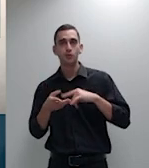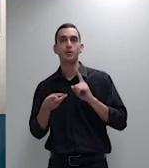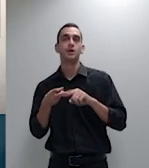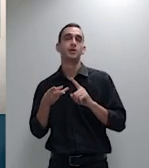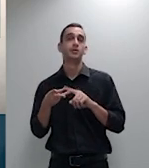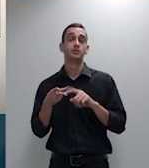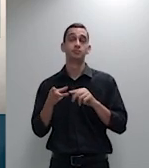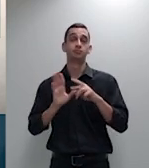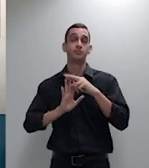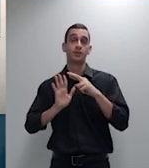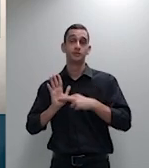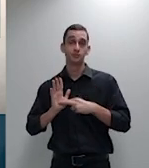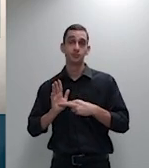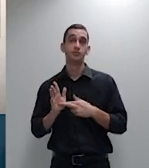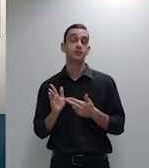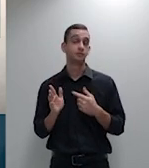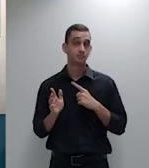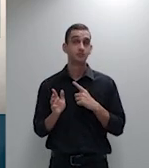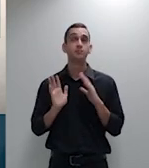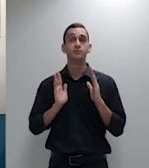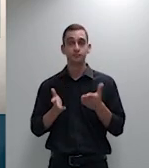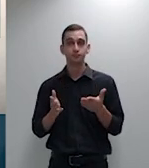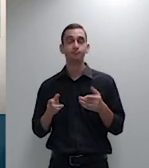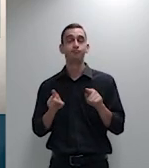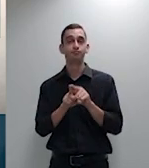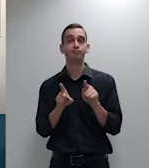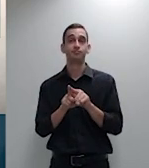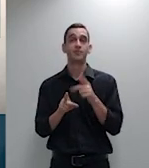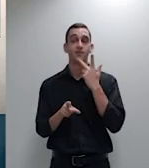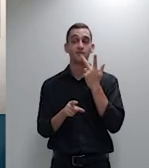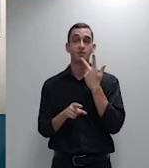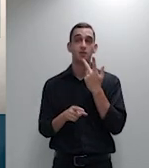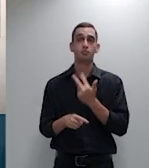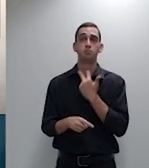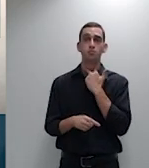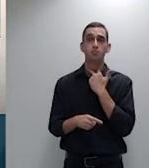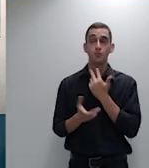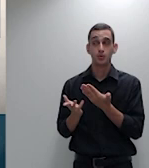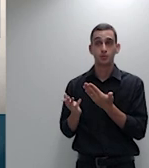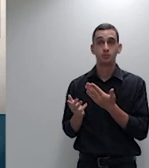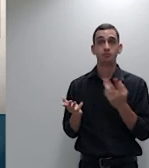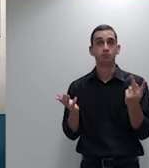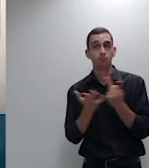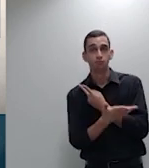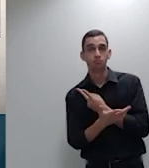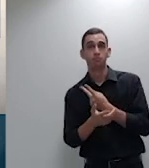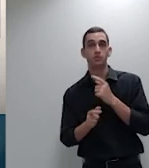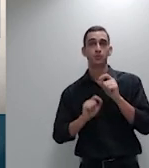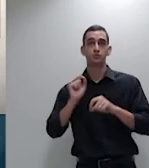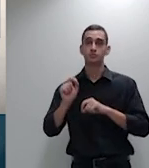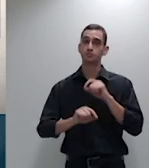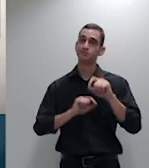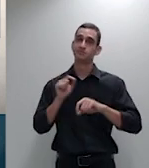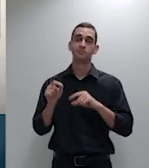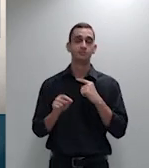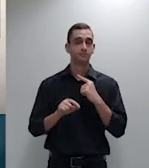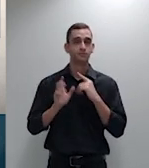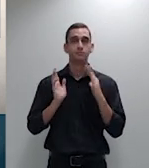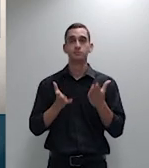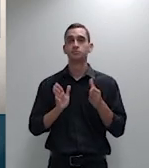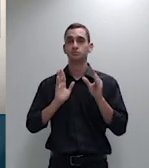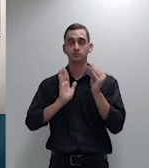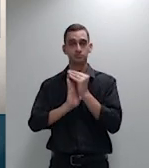julgamento indefira o pedido do consumidor dê oportunidade com a inversão que está no Código de Defesa do Consumidor que está